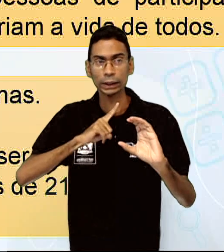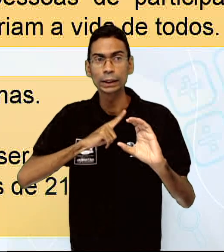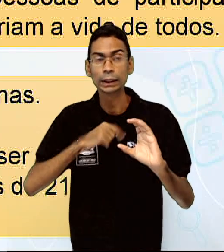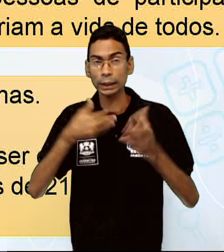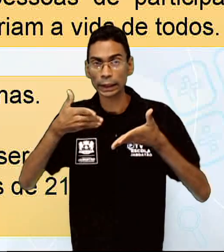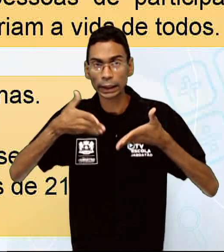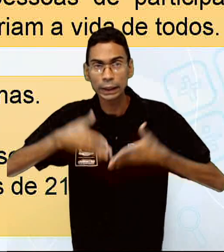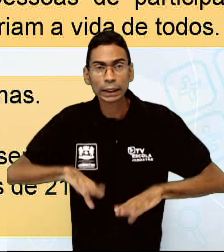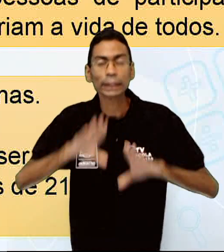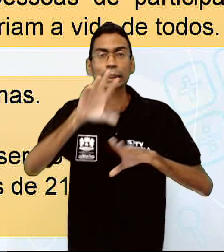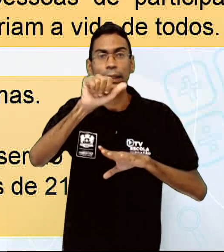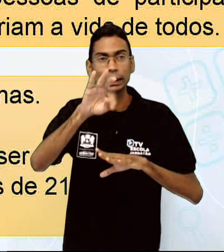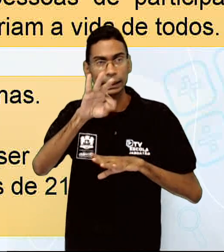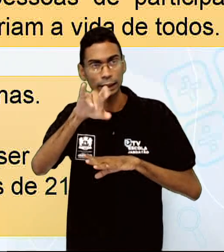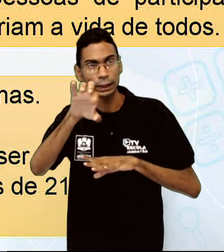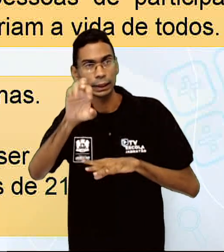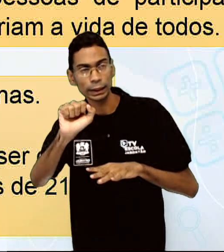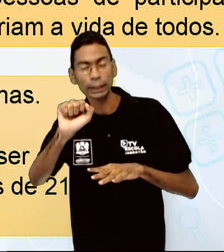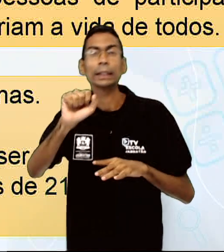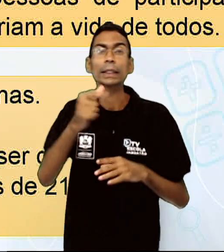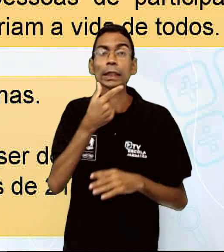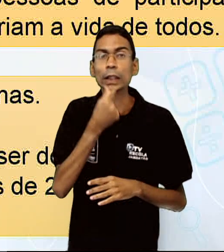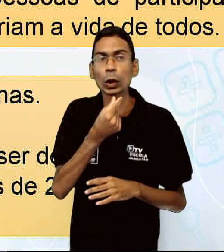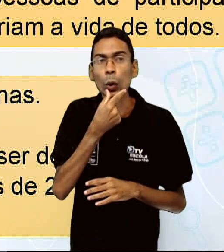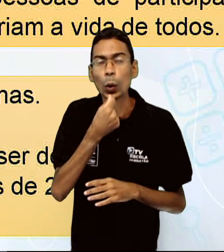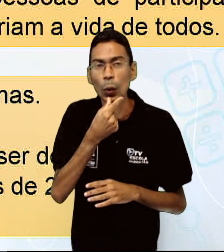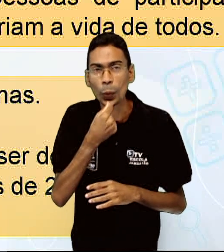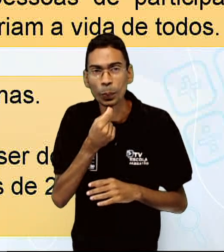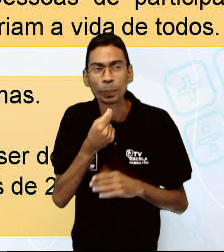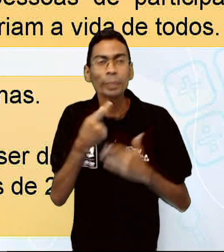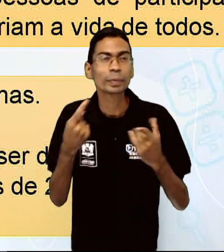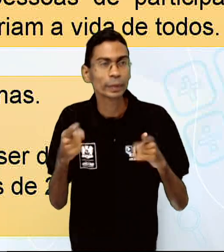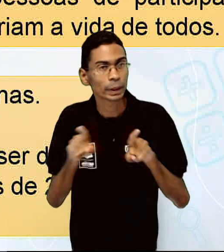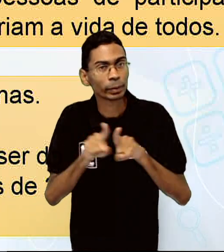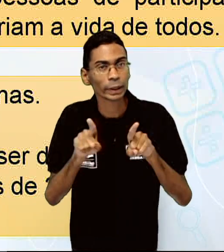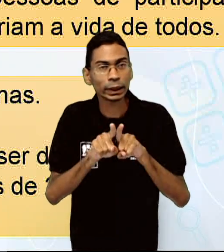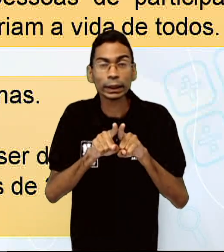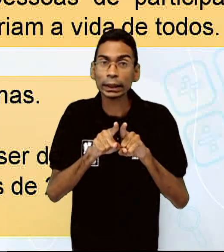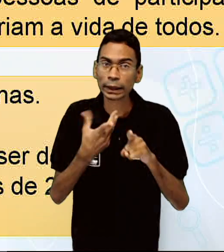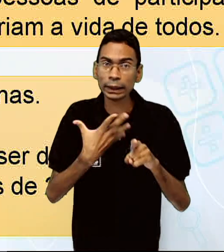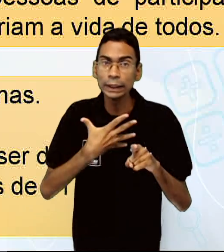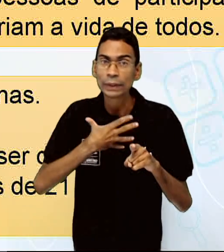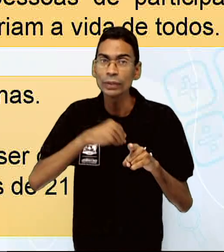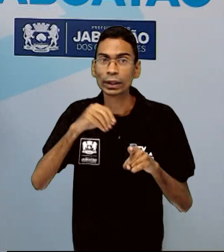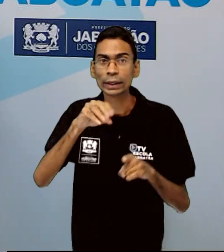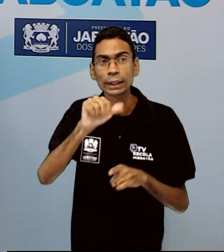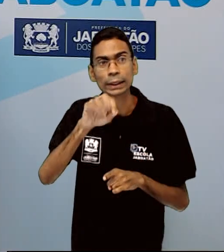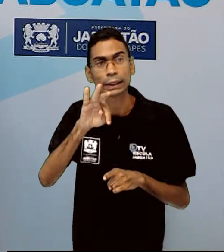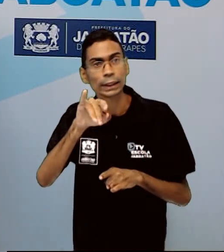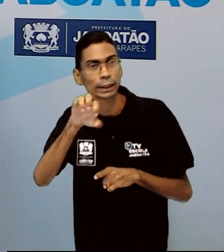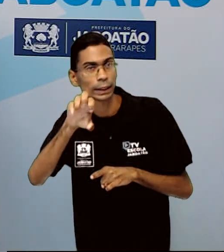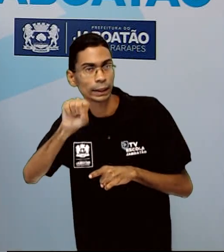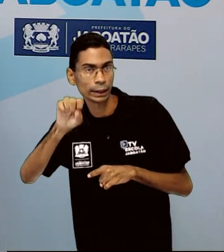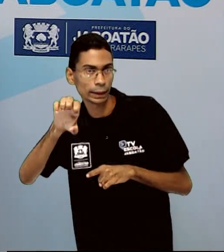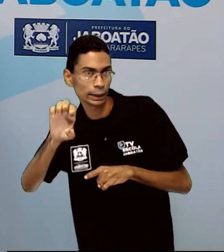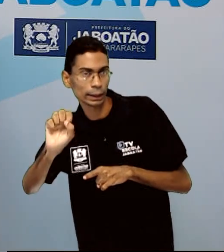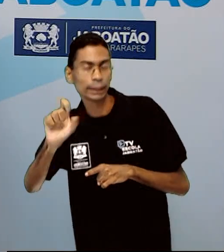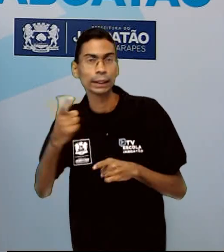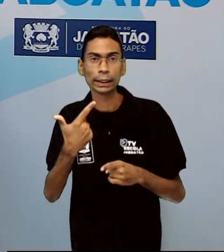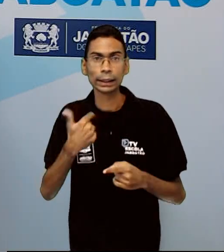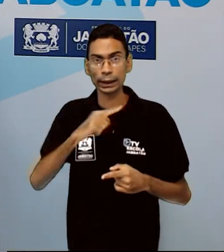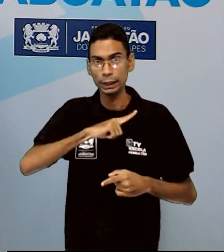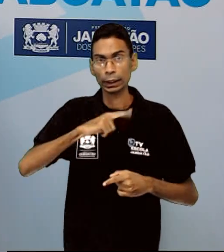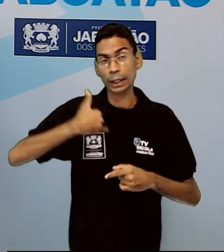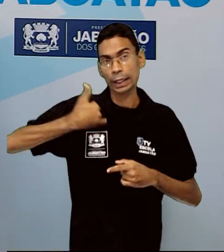Atenas, ser do sexo masculino, ser filho de ateniense e ter mais de 21